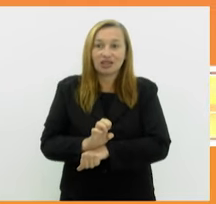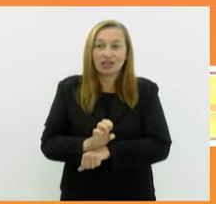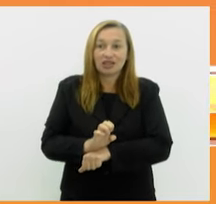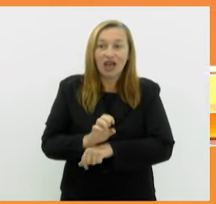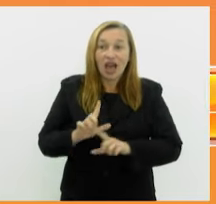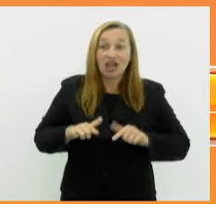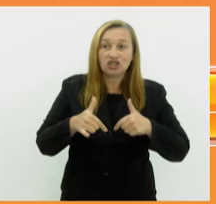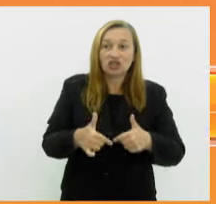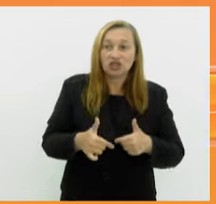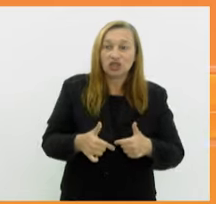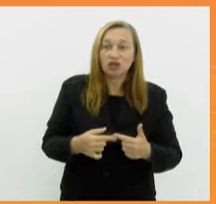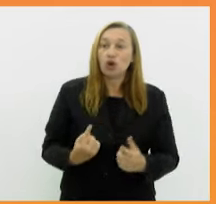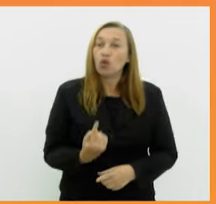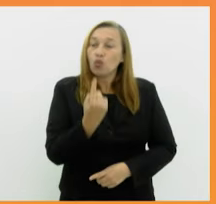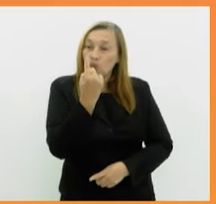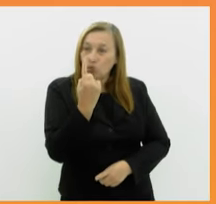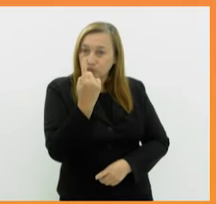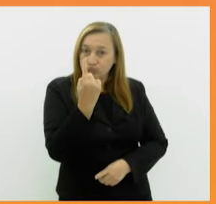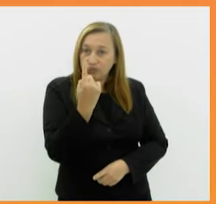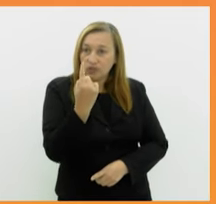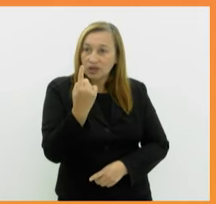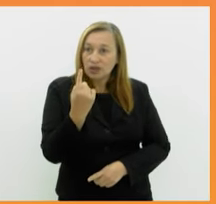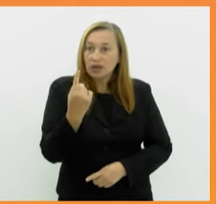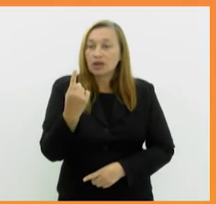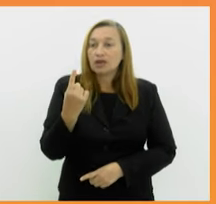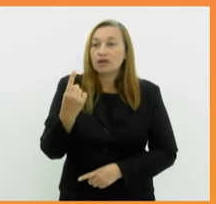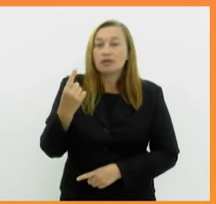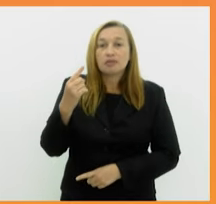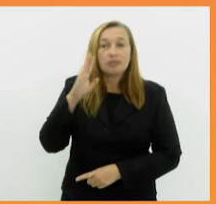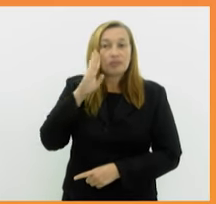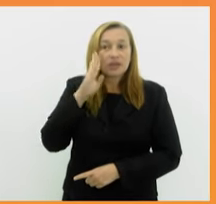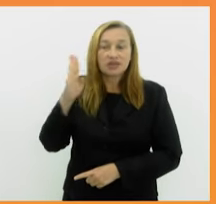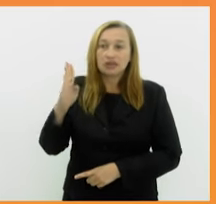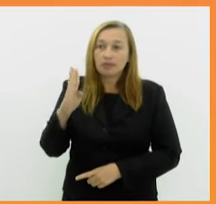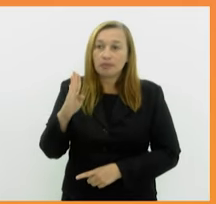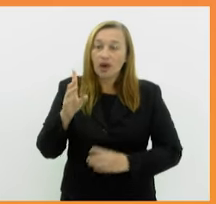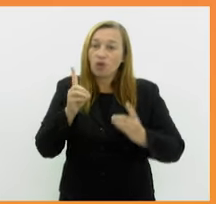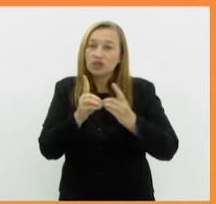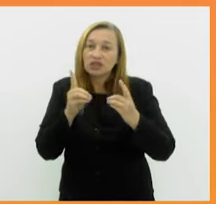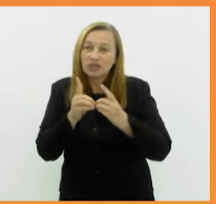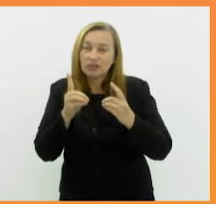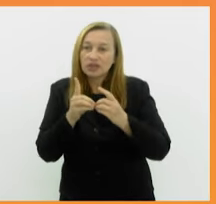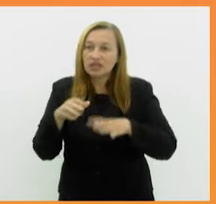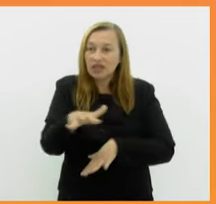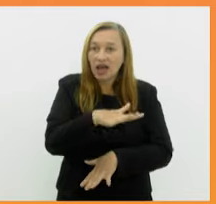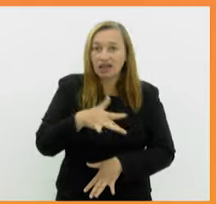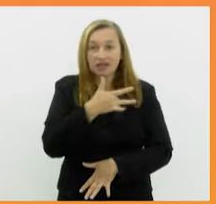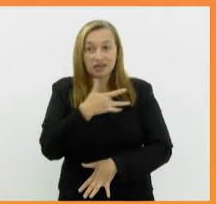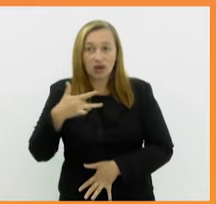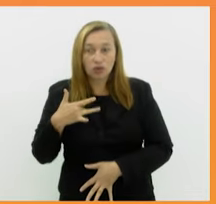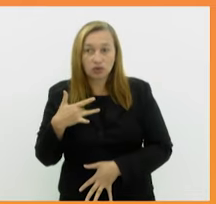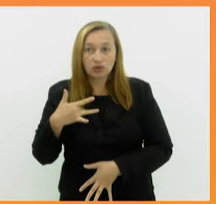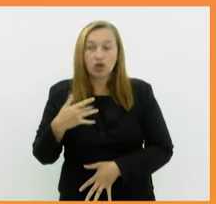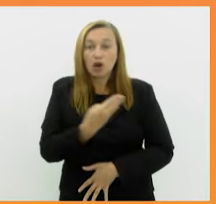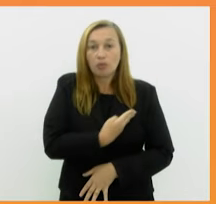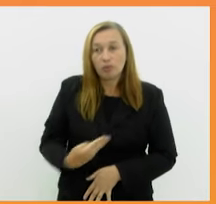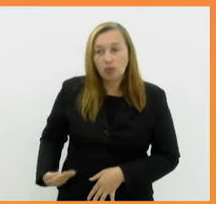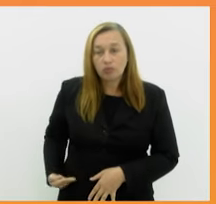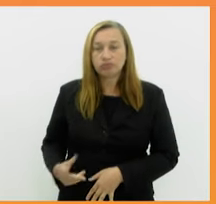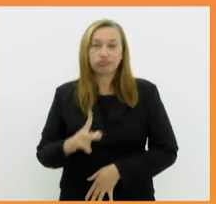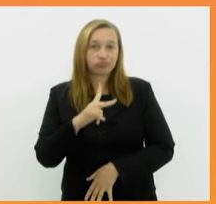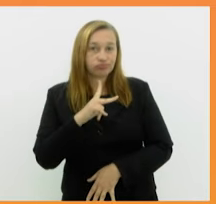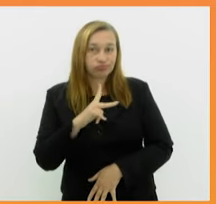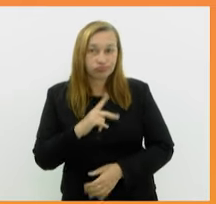Um deles é a prioridade no atendimento nas unidades de saúde públicas e